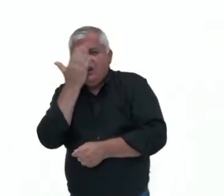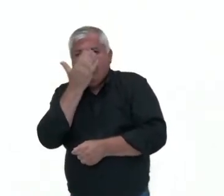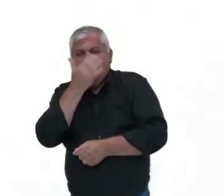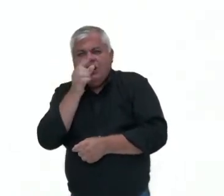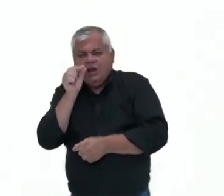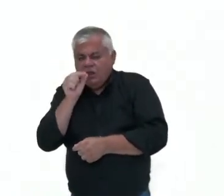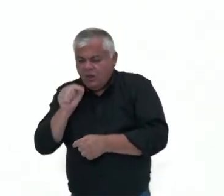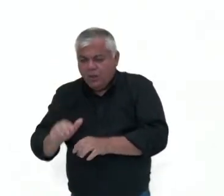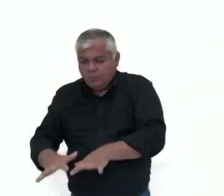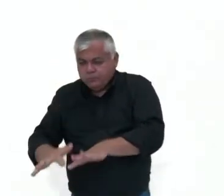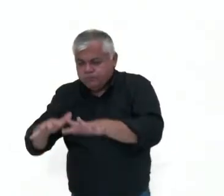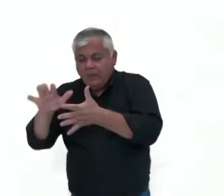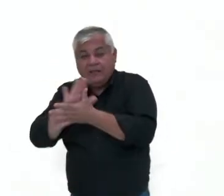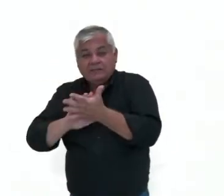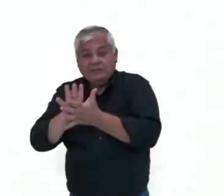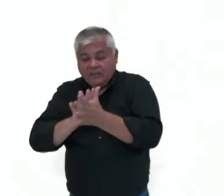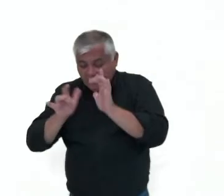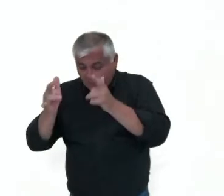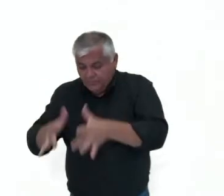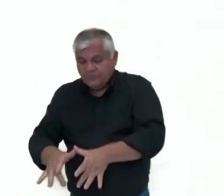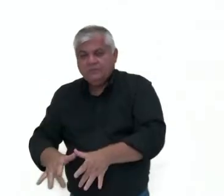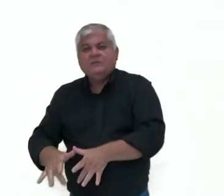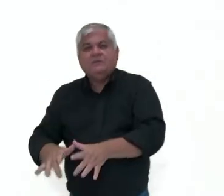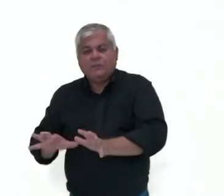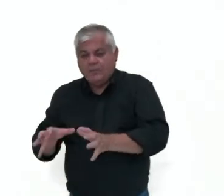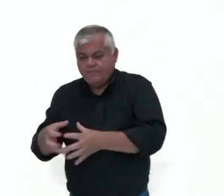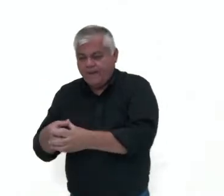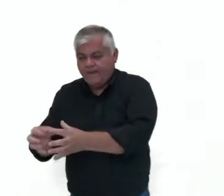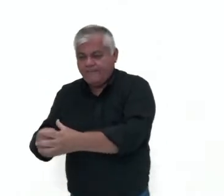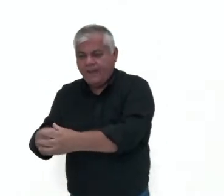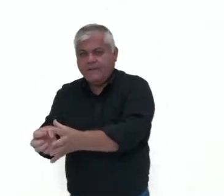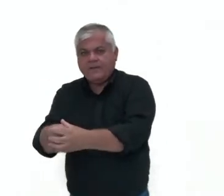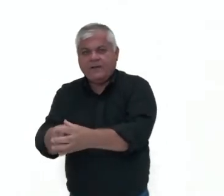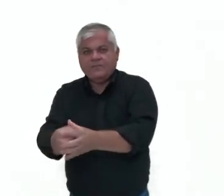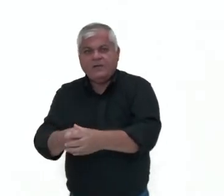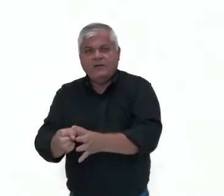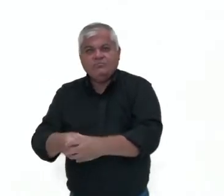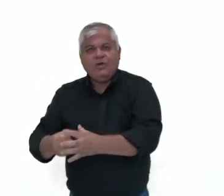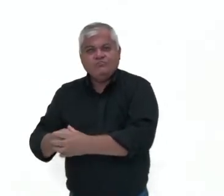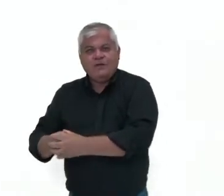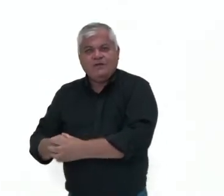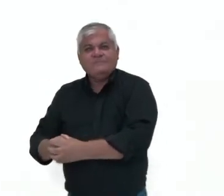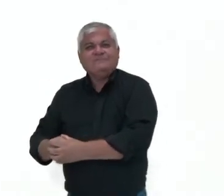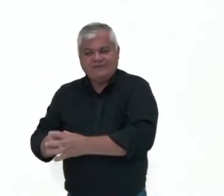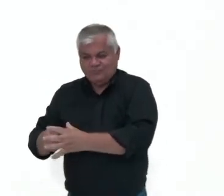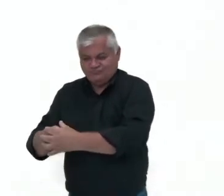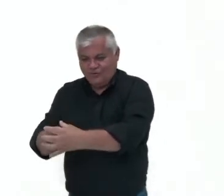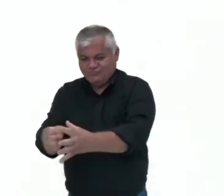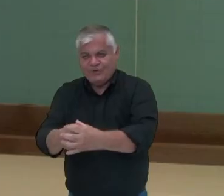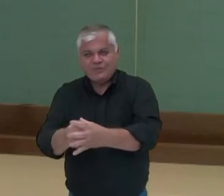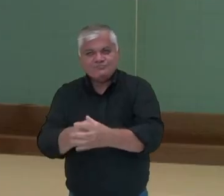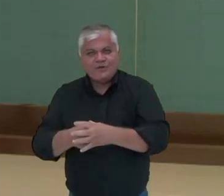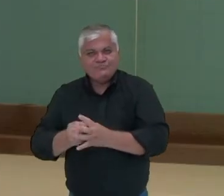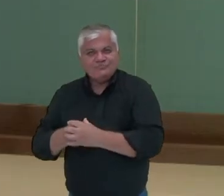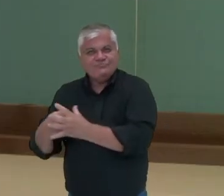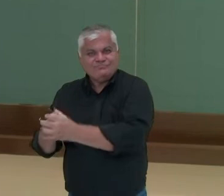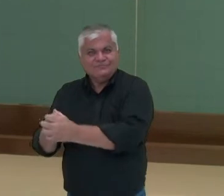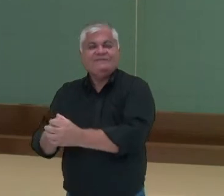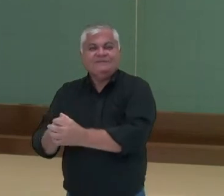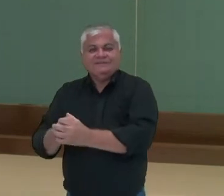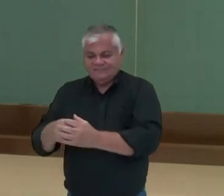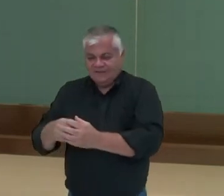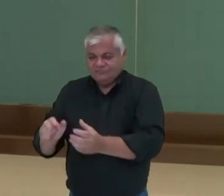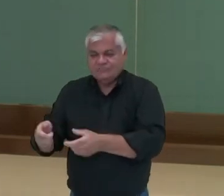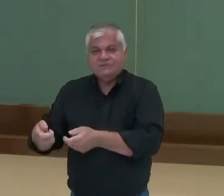ficaram boiando, flutuando na água, se agrupem e formem blocos, flocos e são facilmente